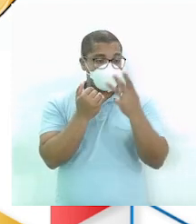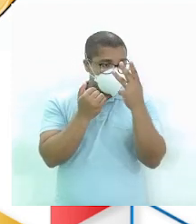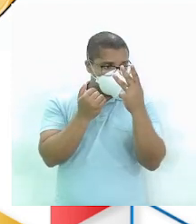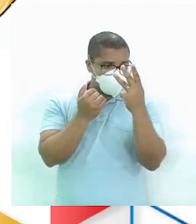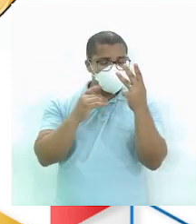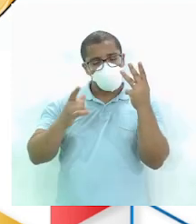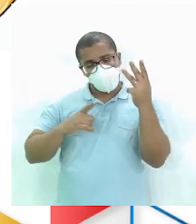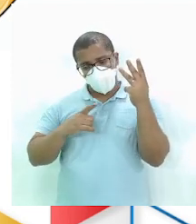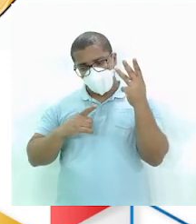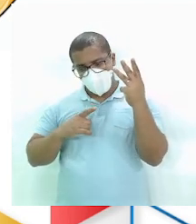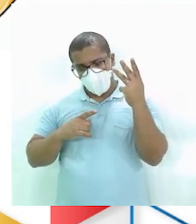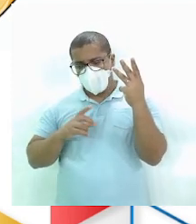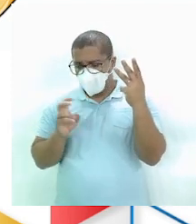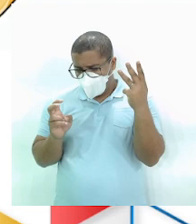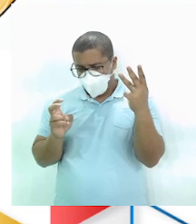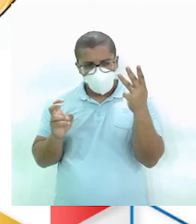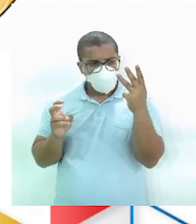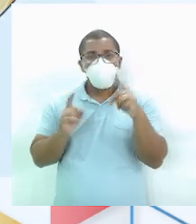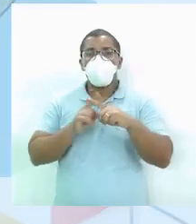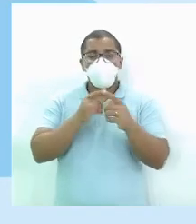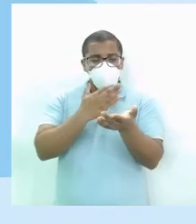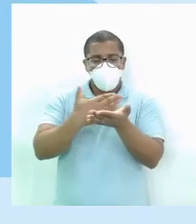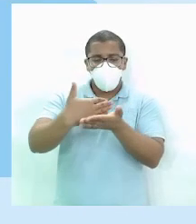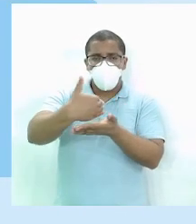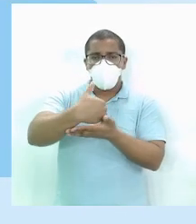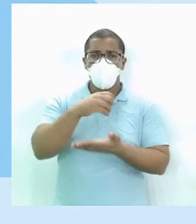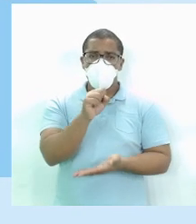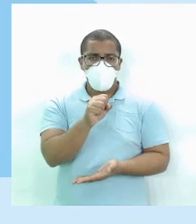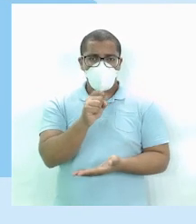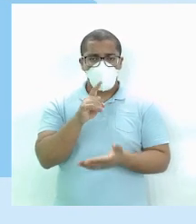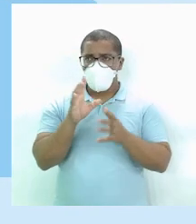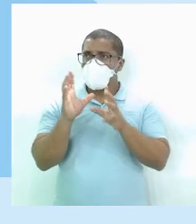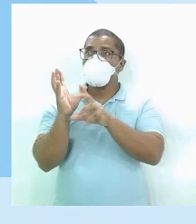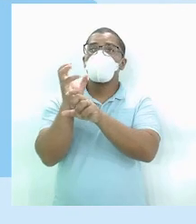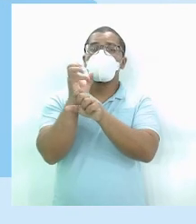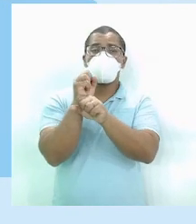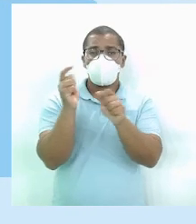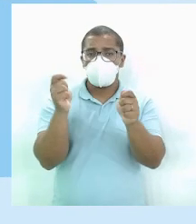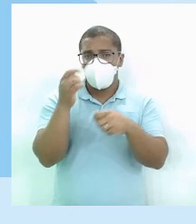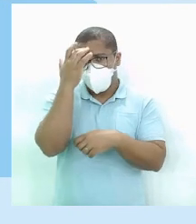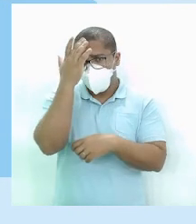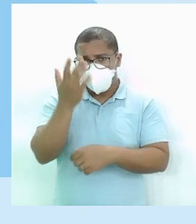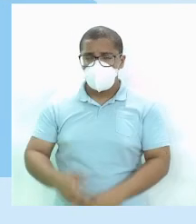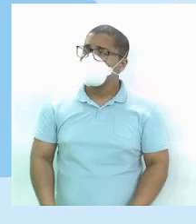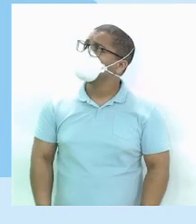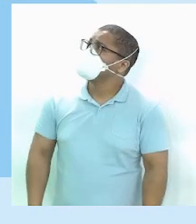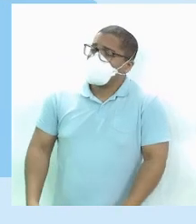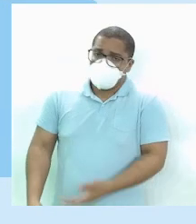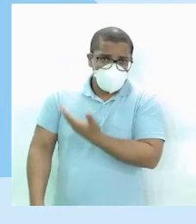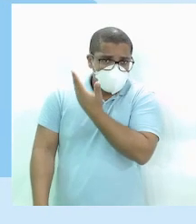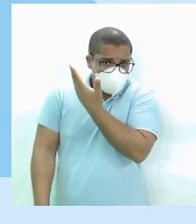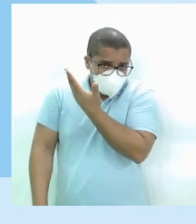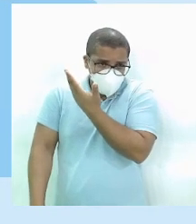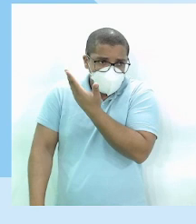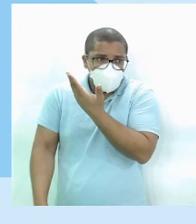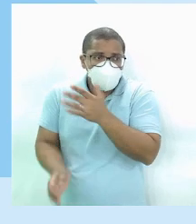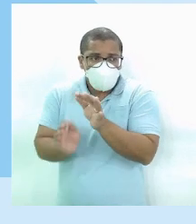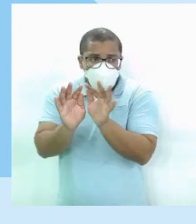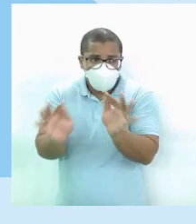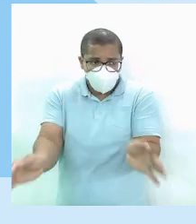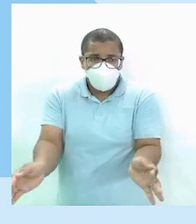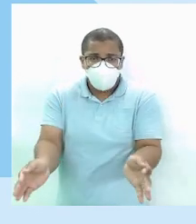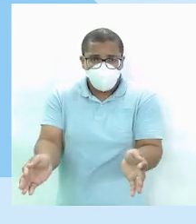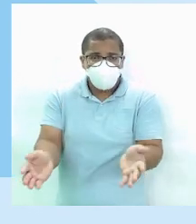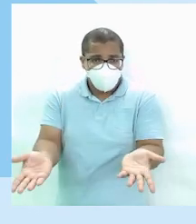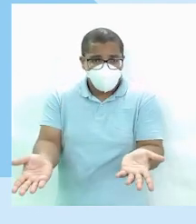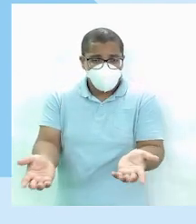Cinco pedaços Tá aí bem claro É só contar as fatias Tá tranquilo? Ficou claro aí pra você? Então segue comigo